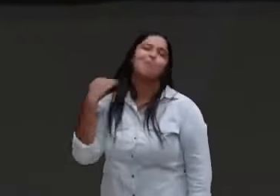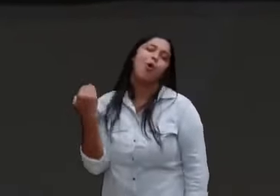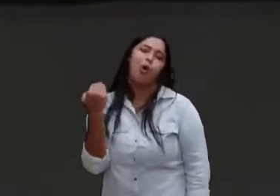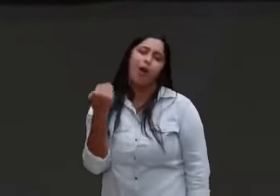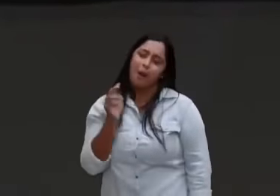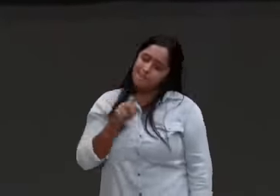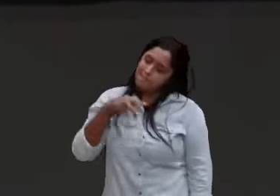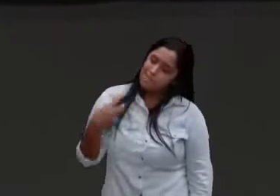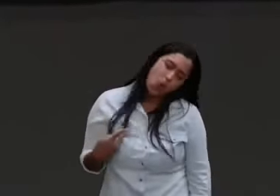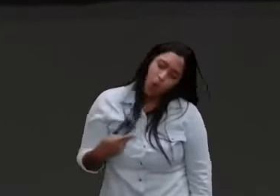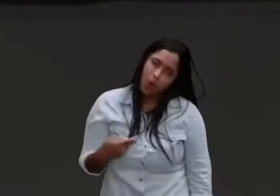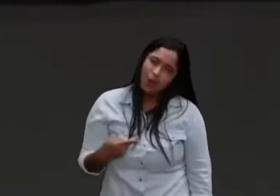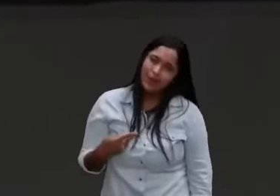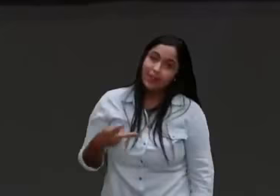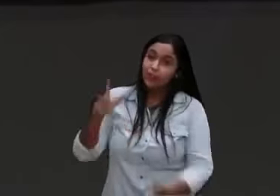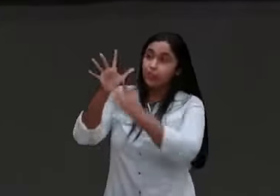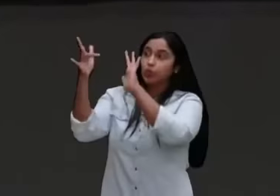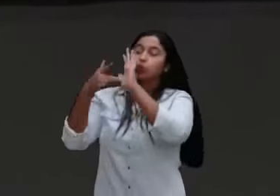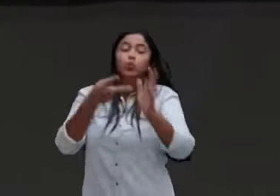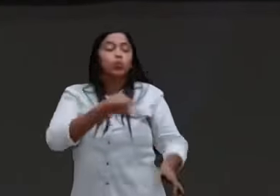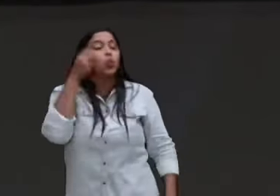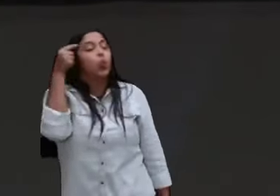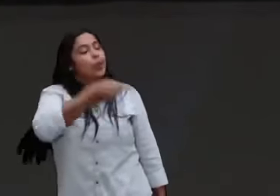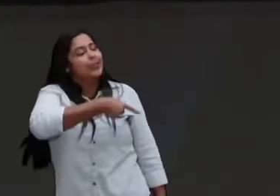no céu e fala, mais um que venceu,